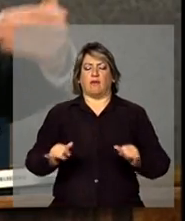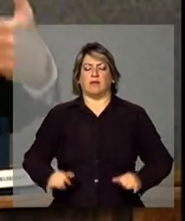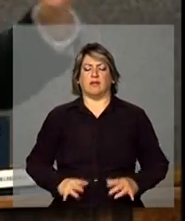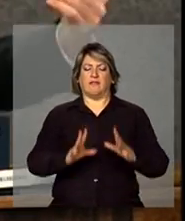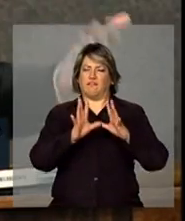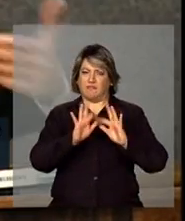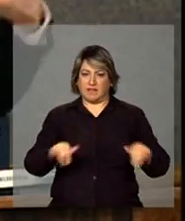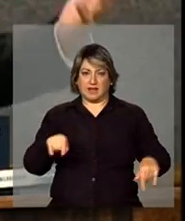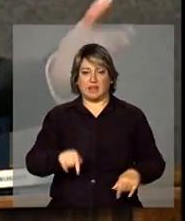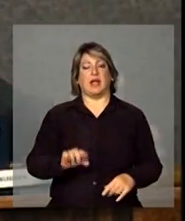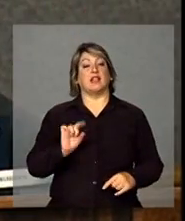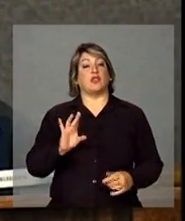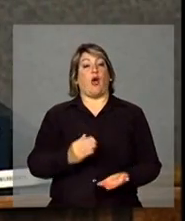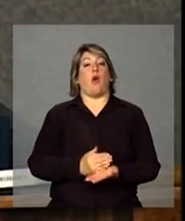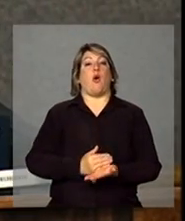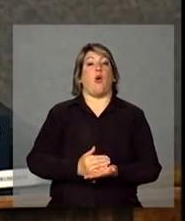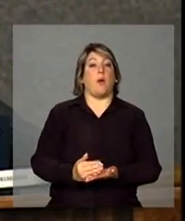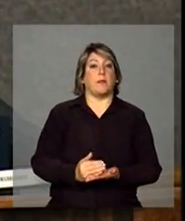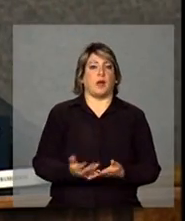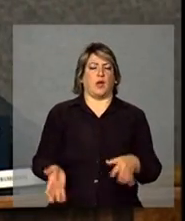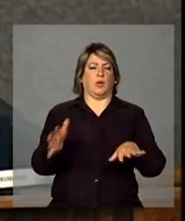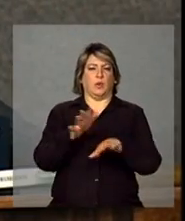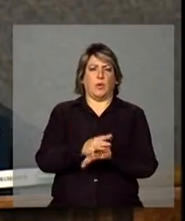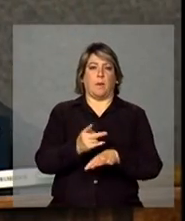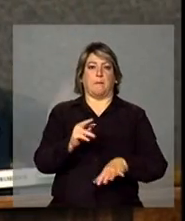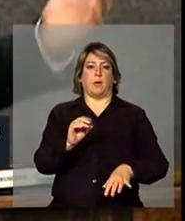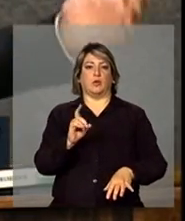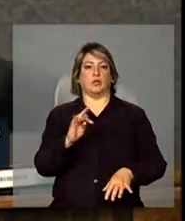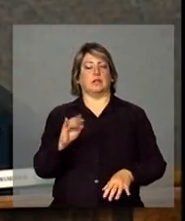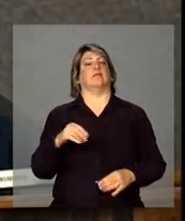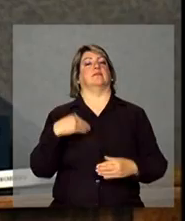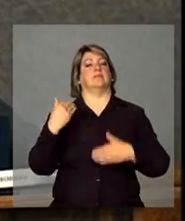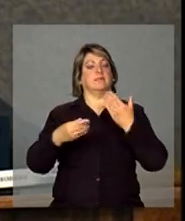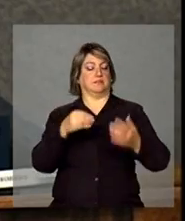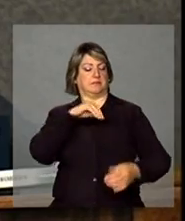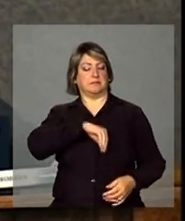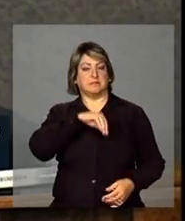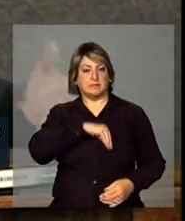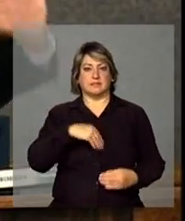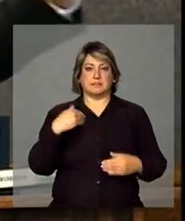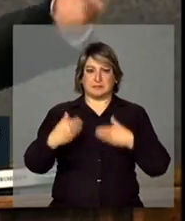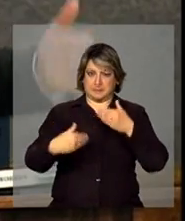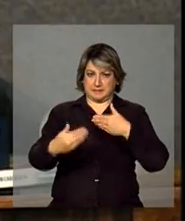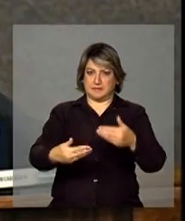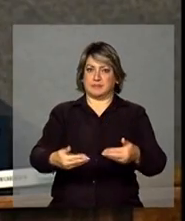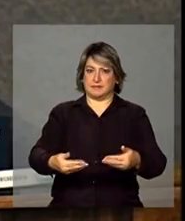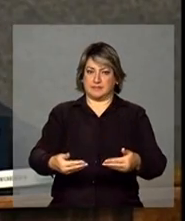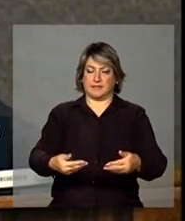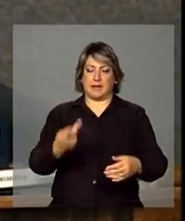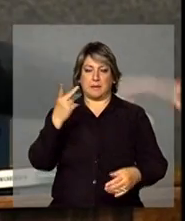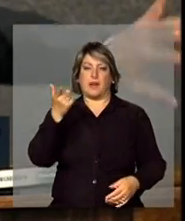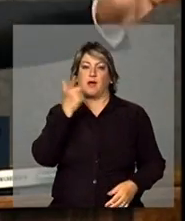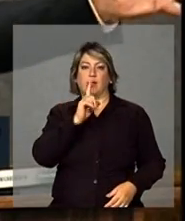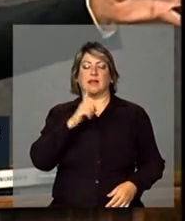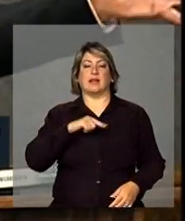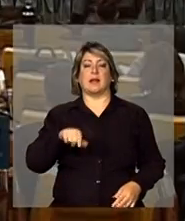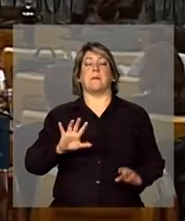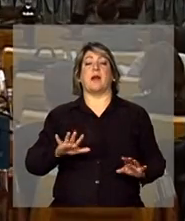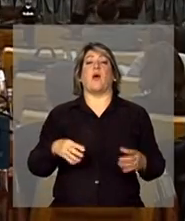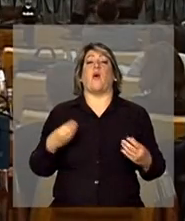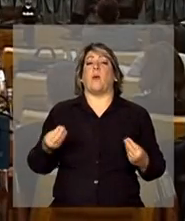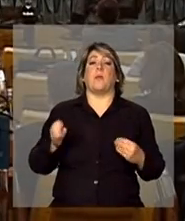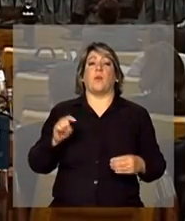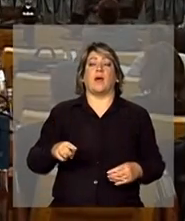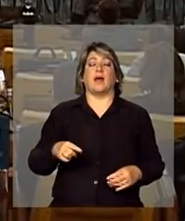então temos que olhar para a inclusão produtiva, baseada em renda, para ter essa... Mas como é que é no meio da